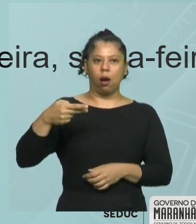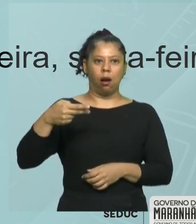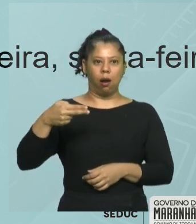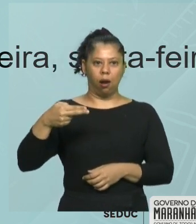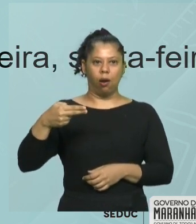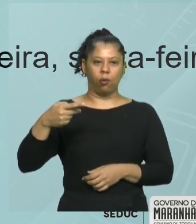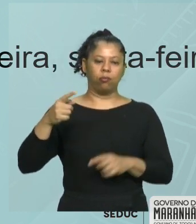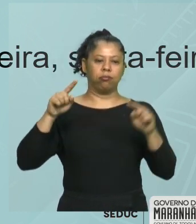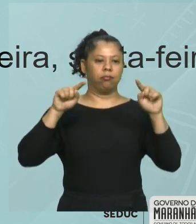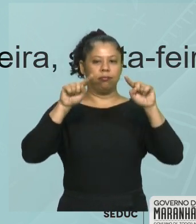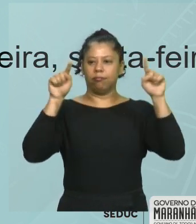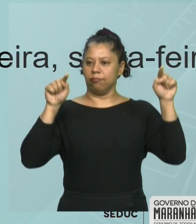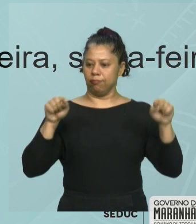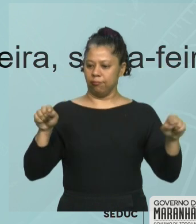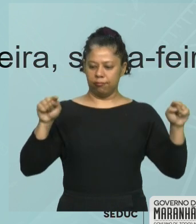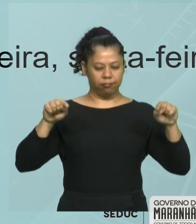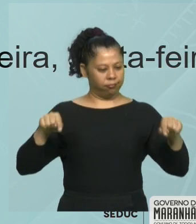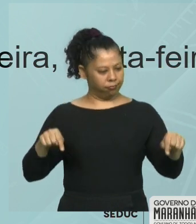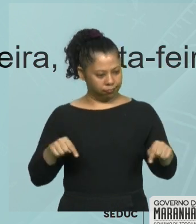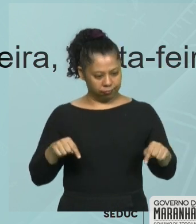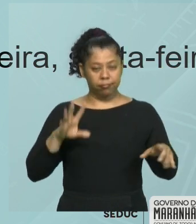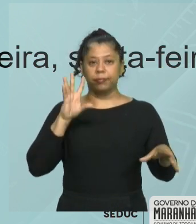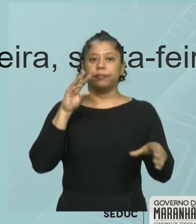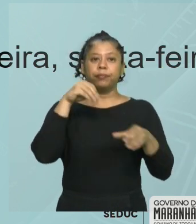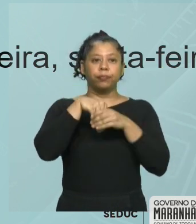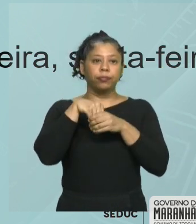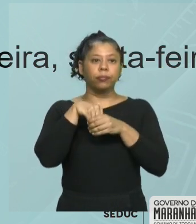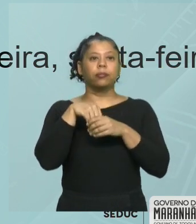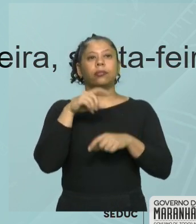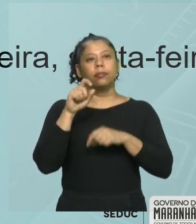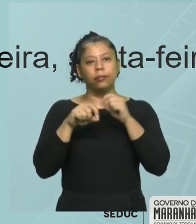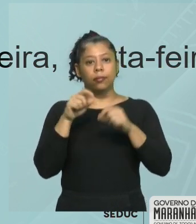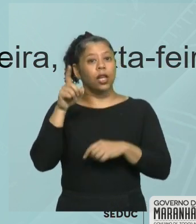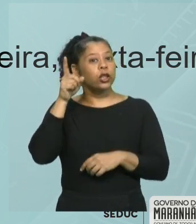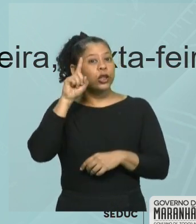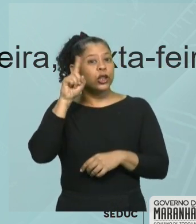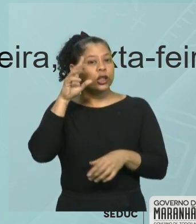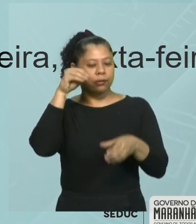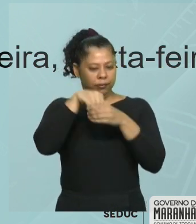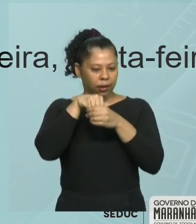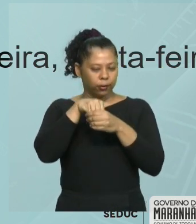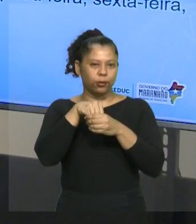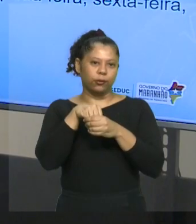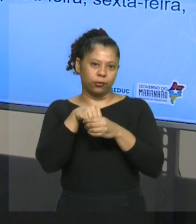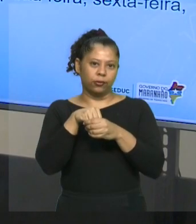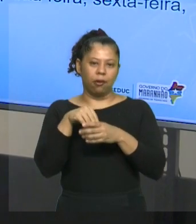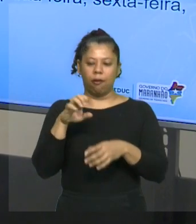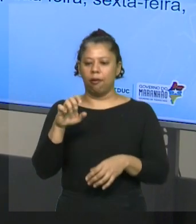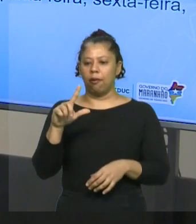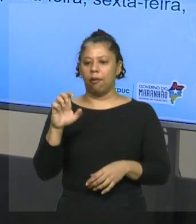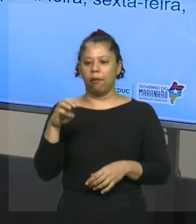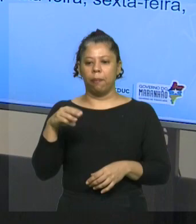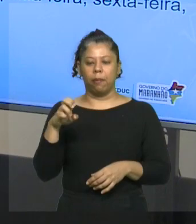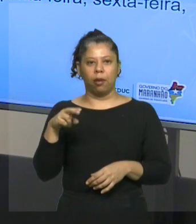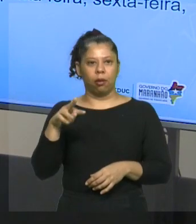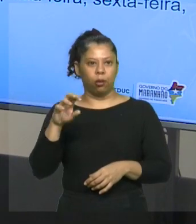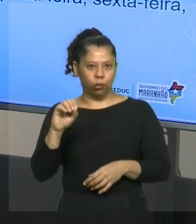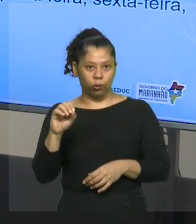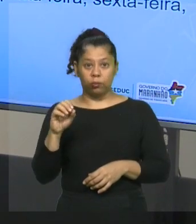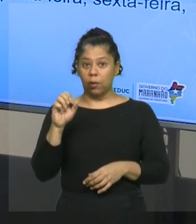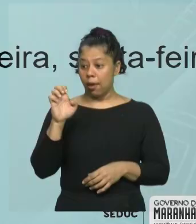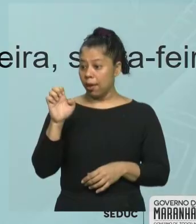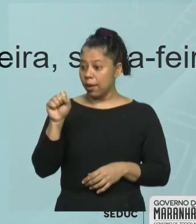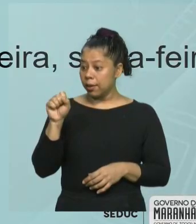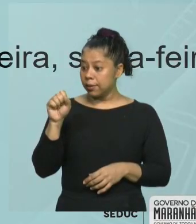abrir chaves. Entre as chaves, você vai colocar os elementos. Como é por extensão, você vai